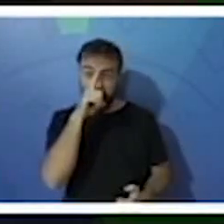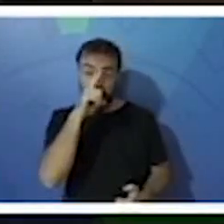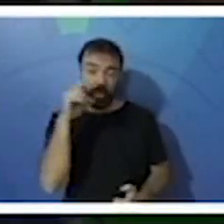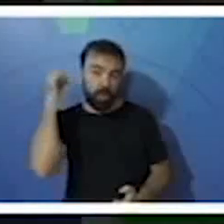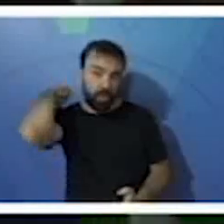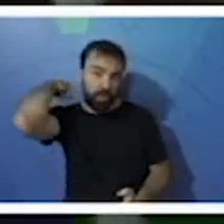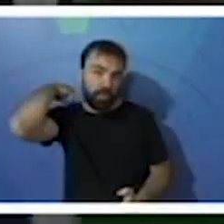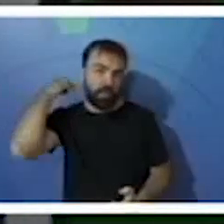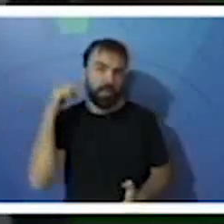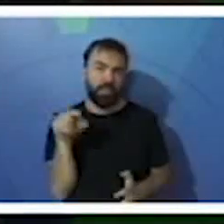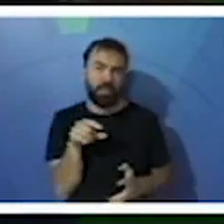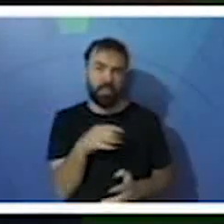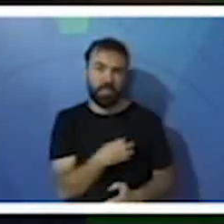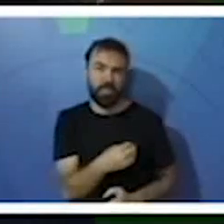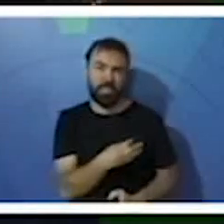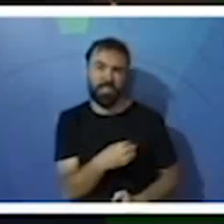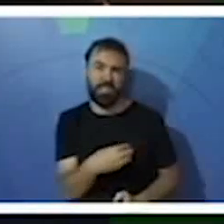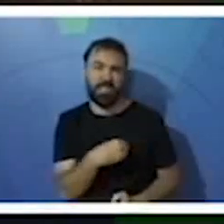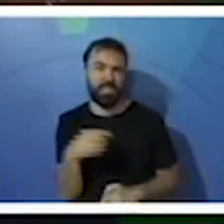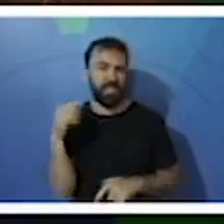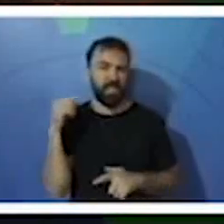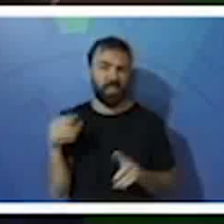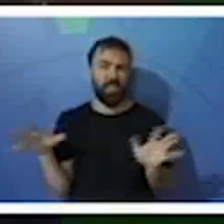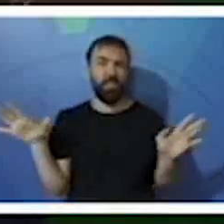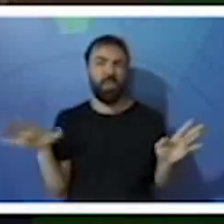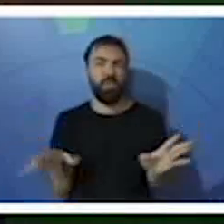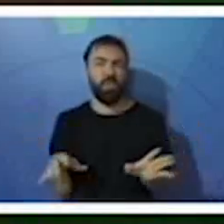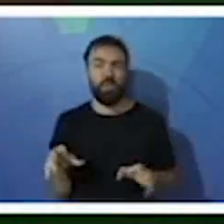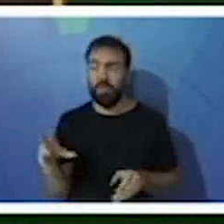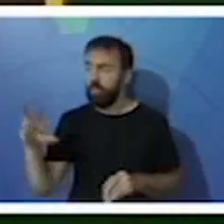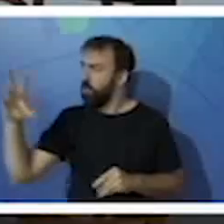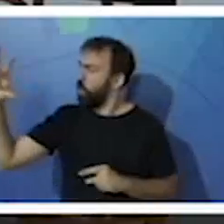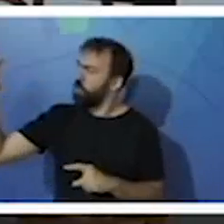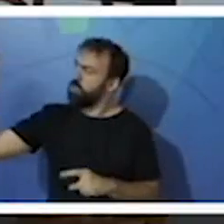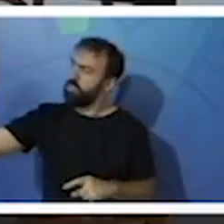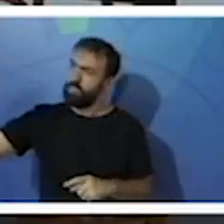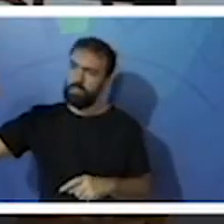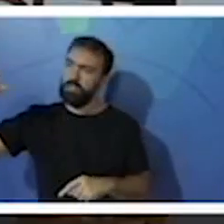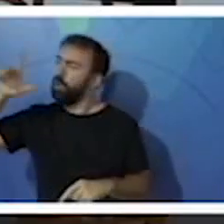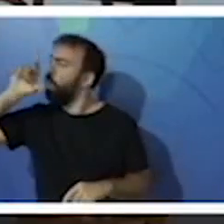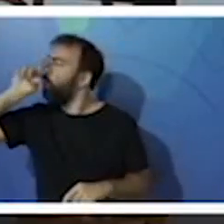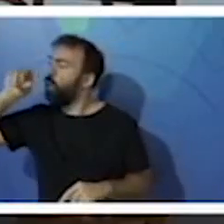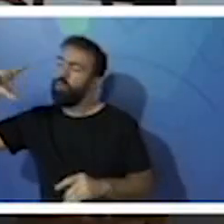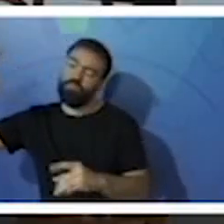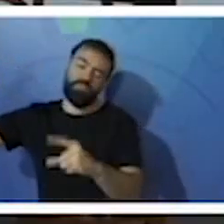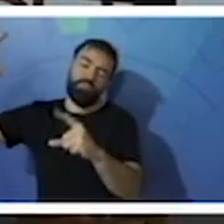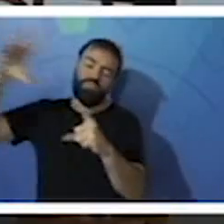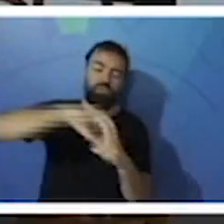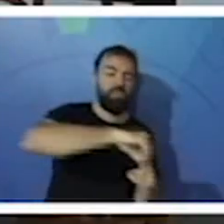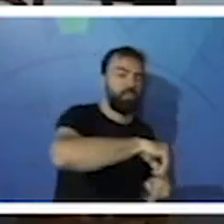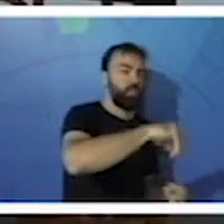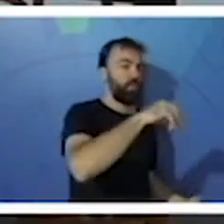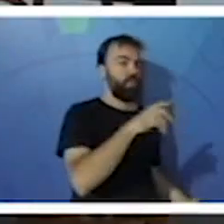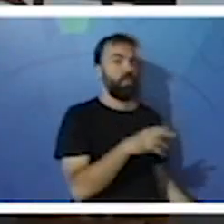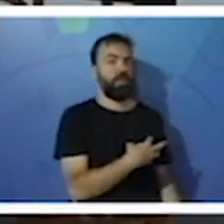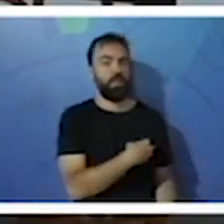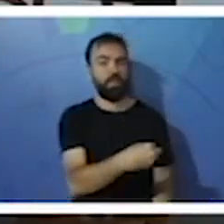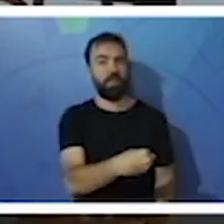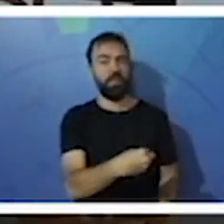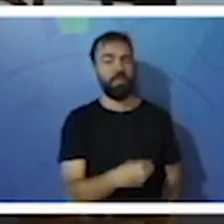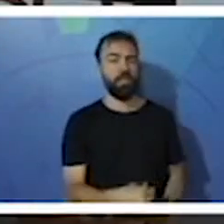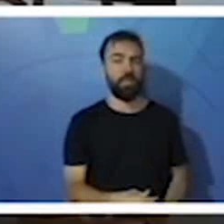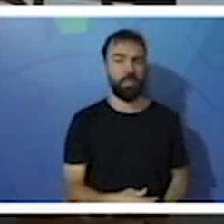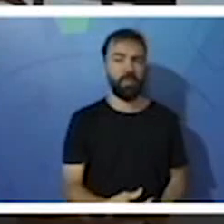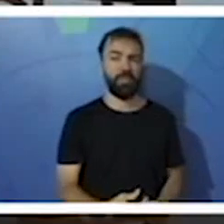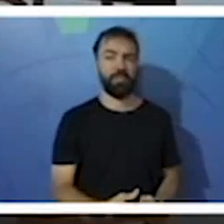filhotinhos? Isso ficaria difícil para ela voar e poderia vir um predador e pegar os filhotinhos ali em cima